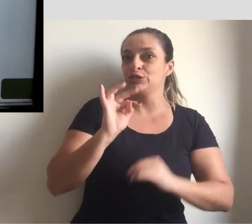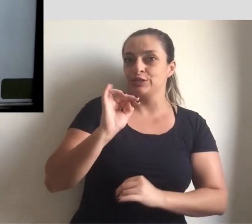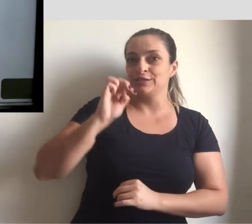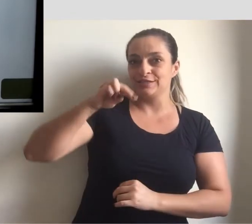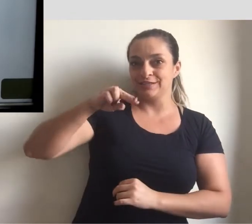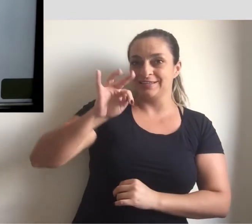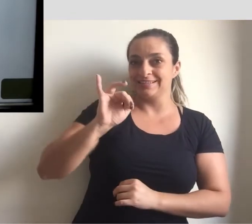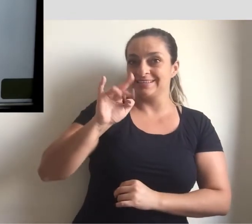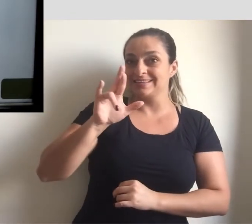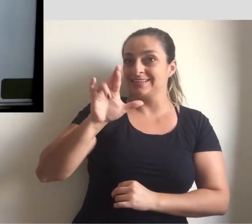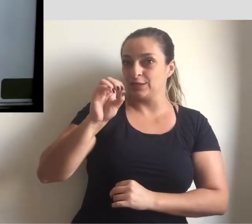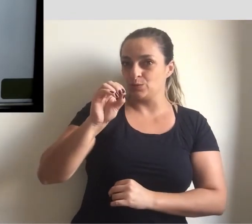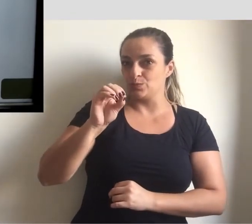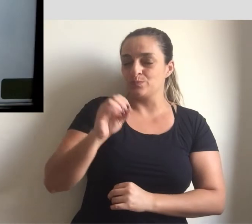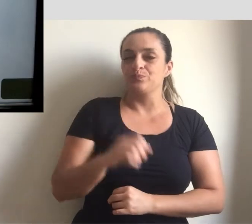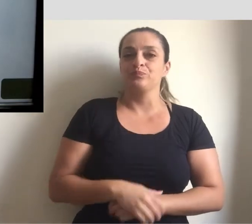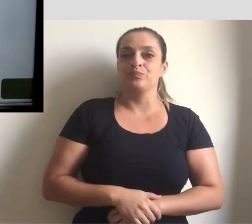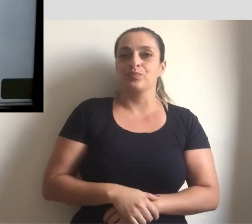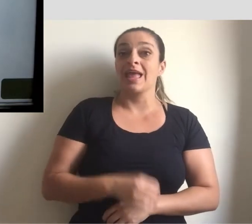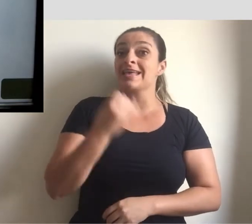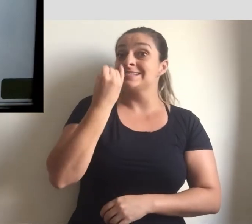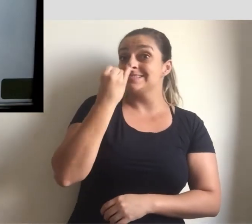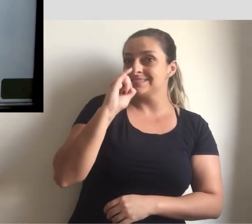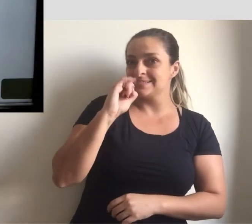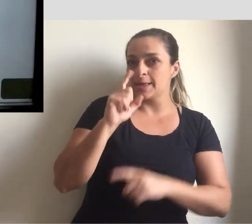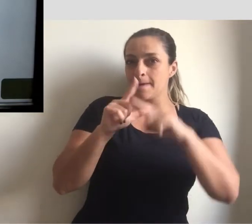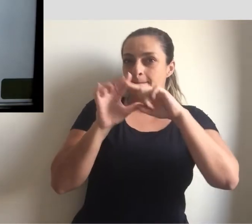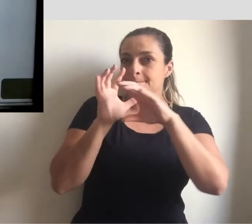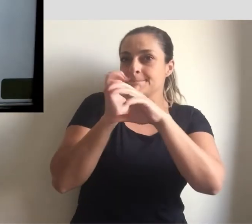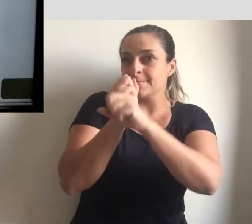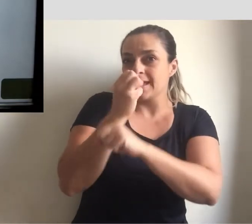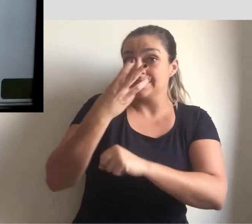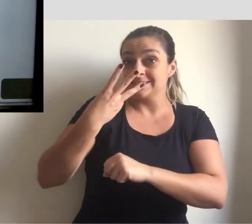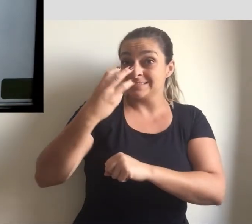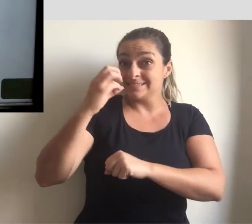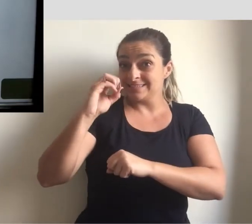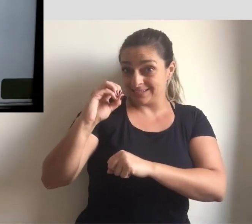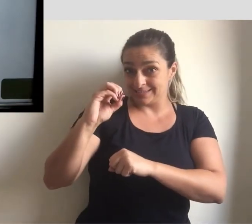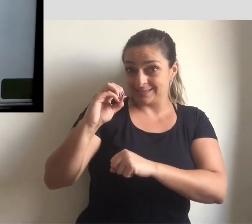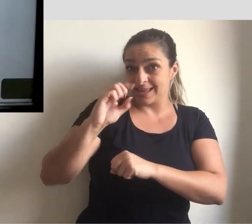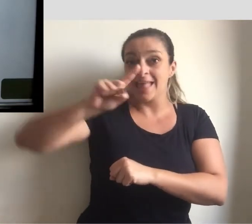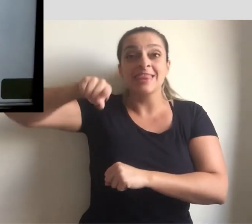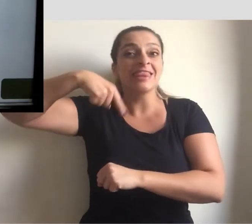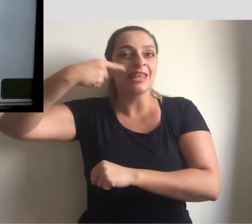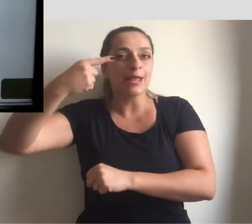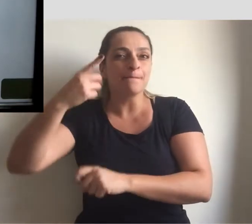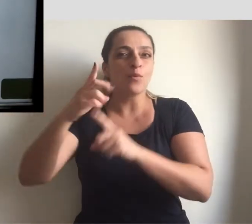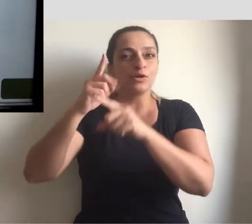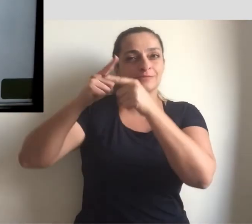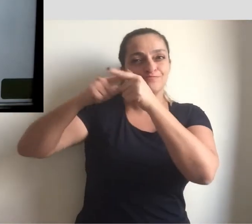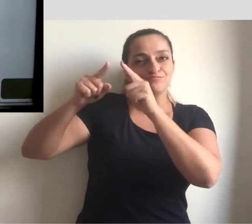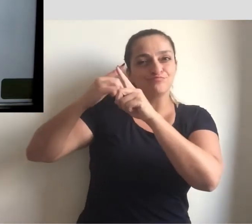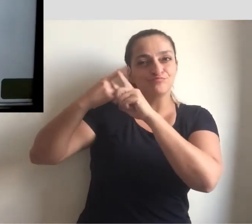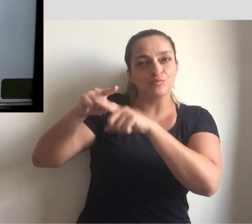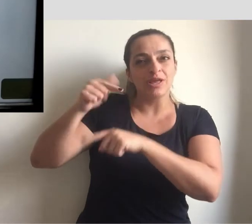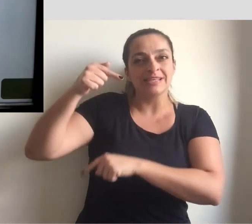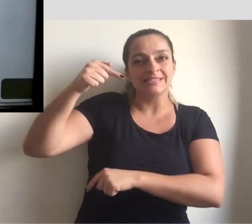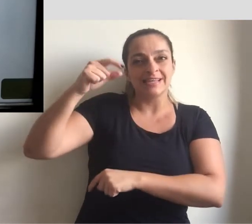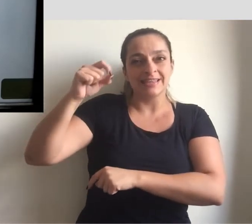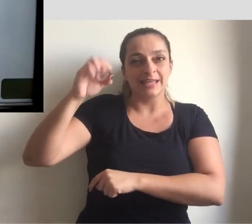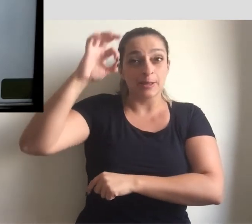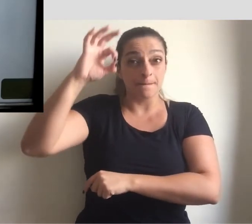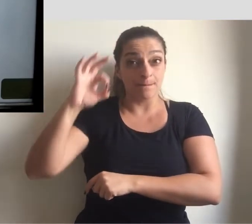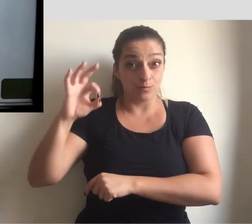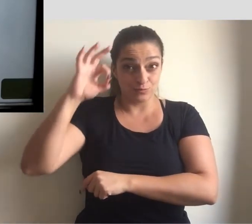Dois, se acrescentarmos 30 unidades ao número pensado, e depois calcularmos 70% do